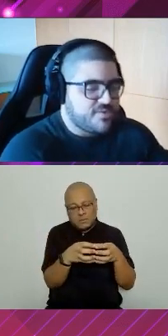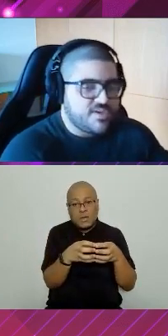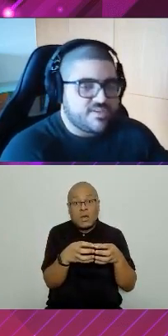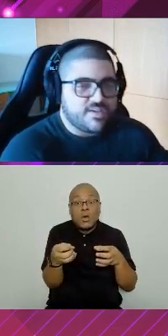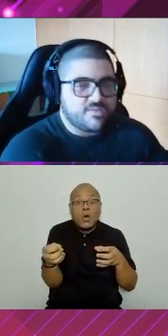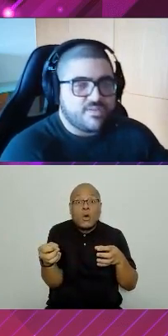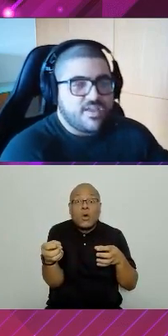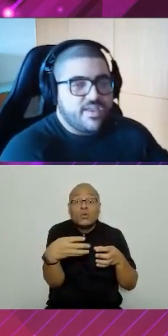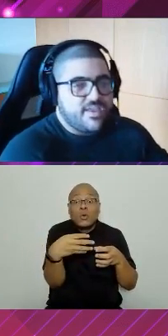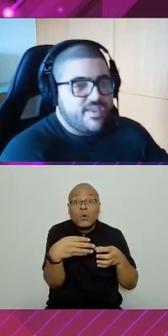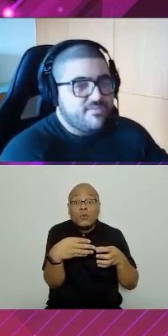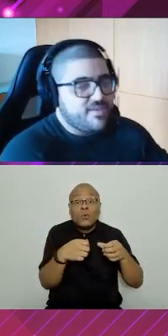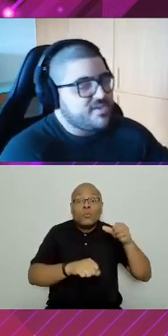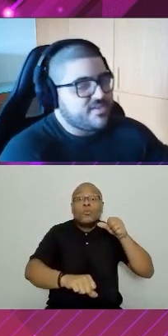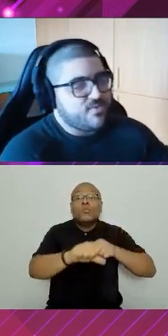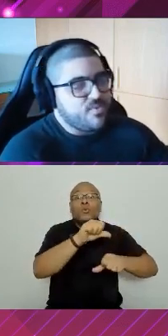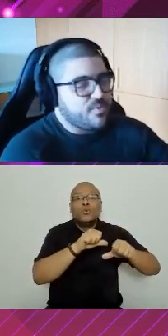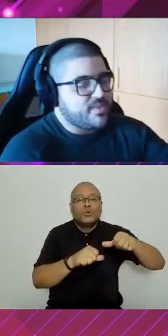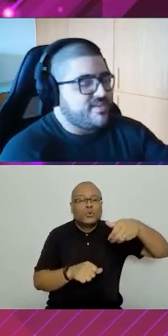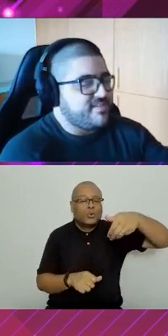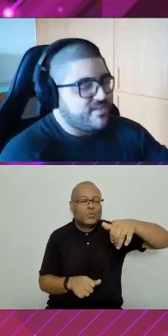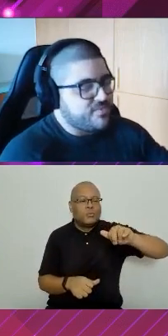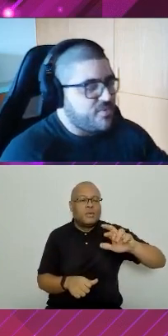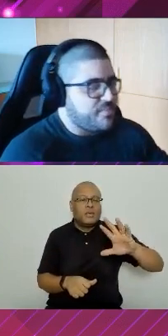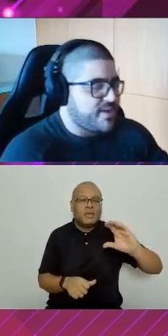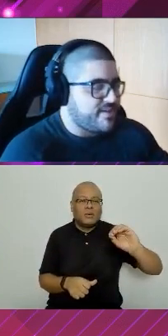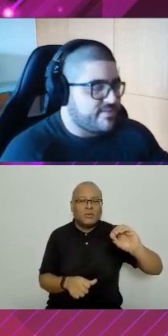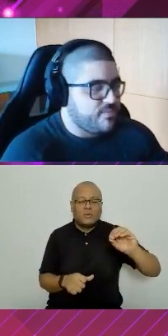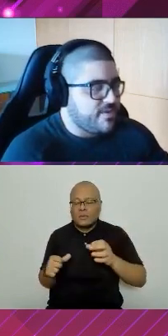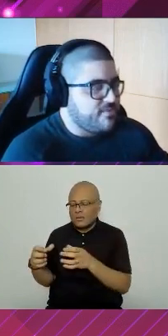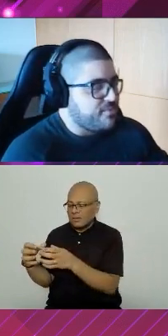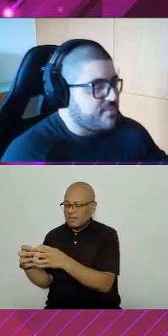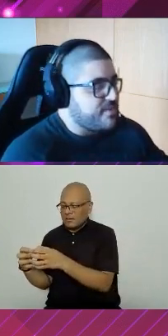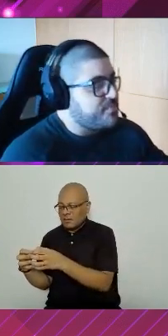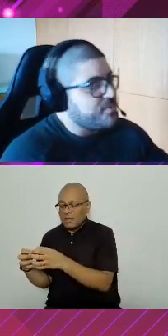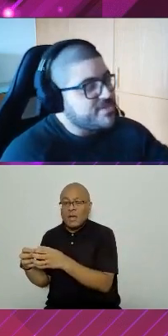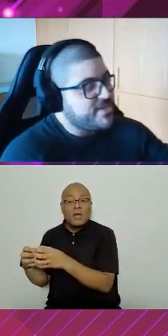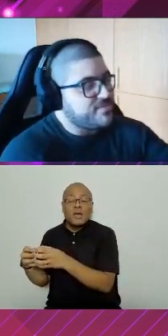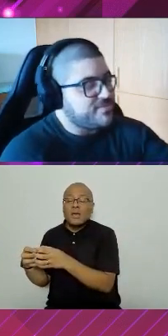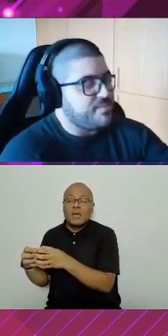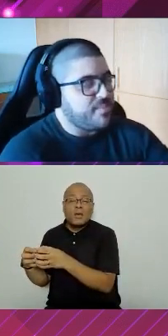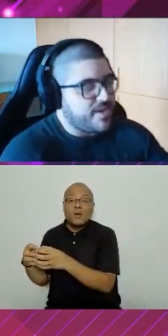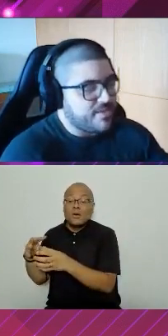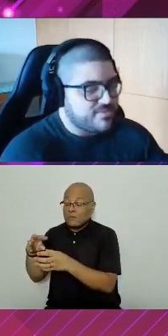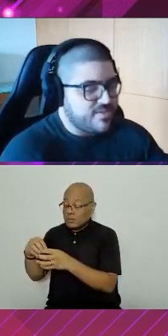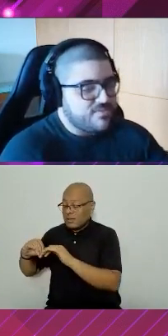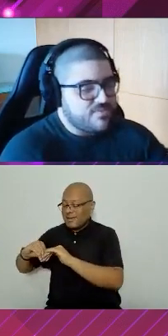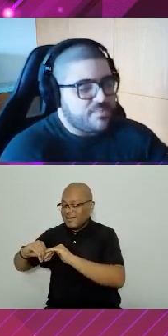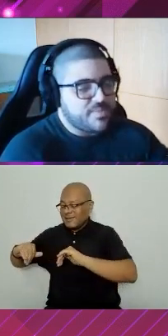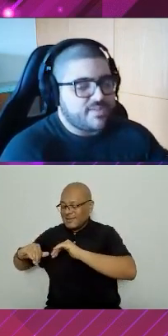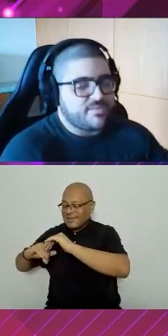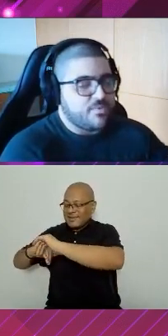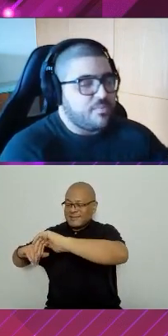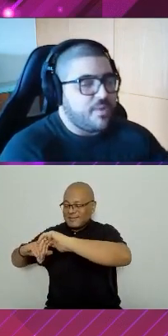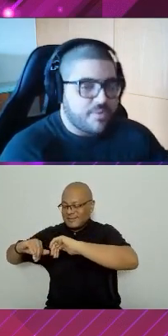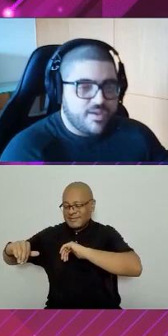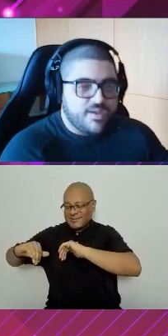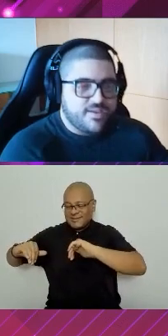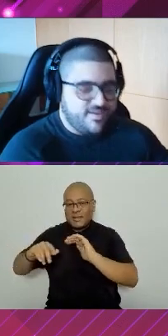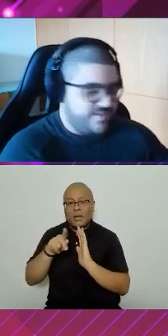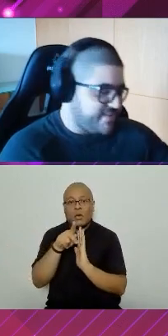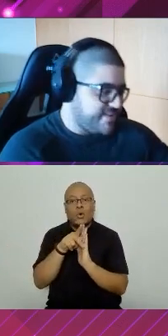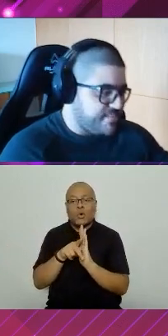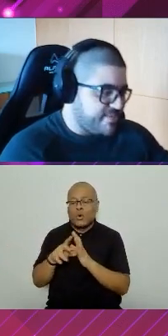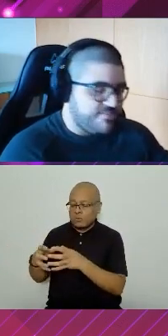os meus micro front-ends, certo? Em vez de ter componentes dentro de uma aplicação, eu vou ter projetos separados dentro de uma aplicação global,